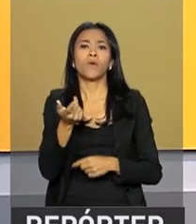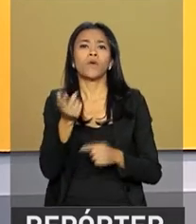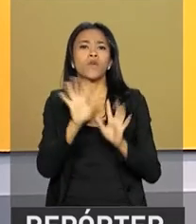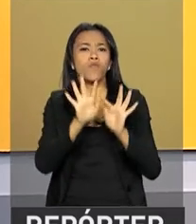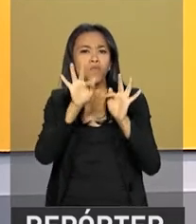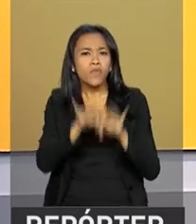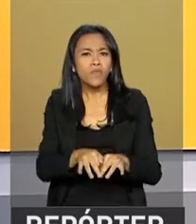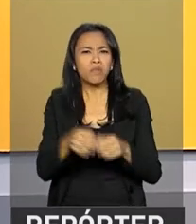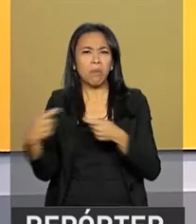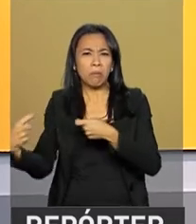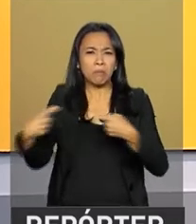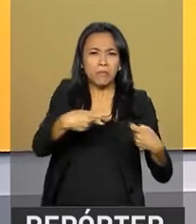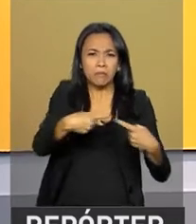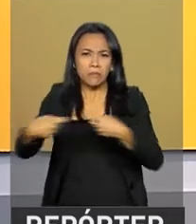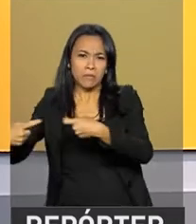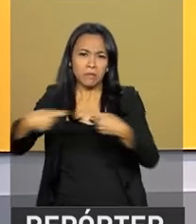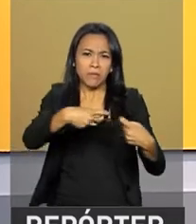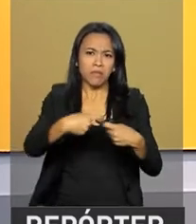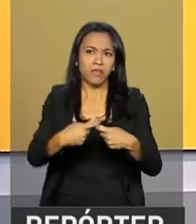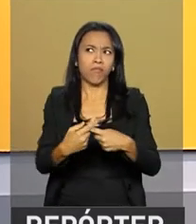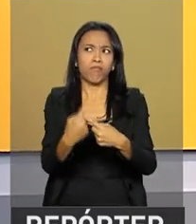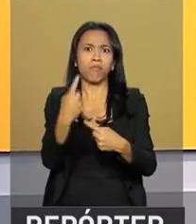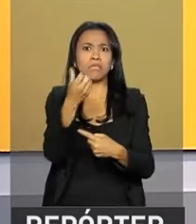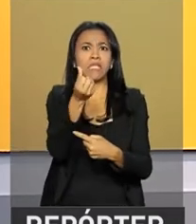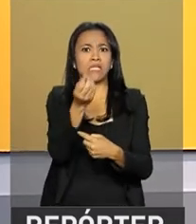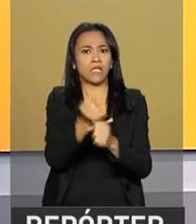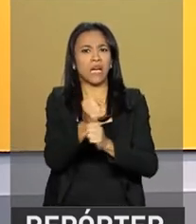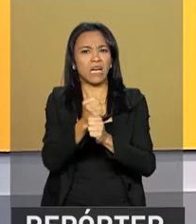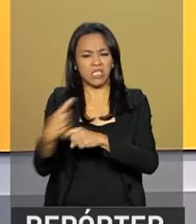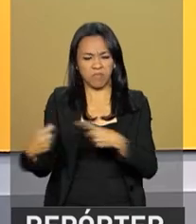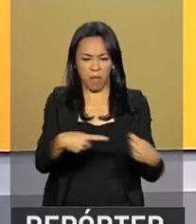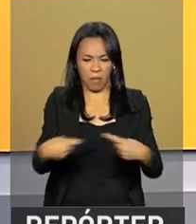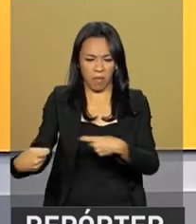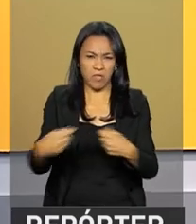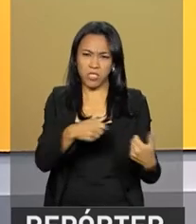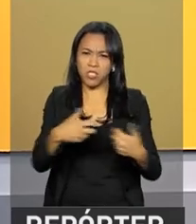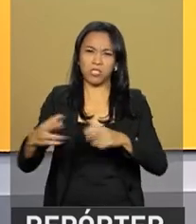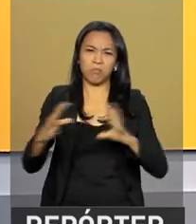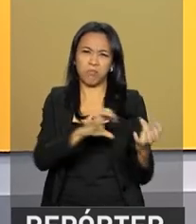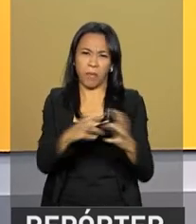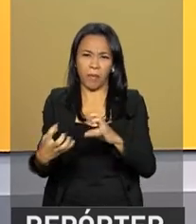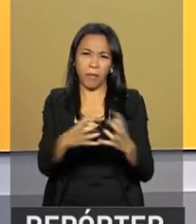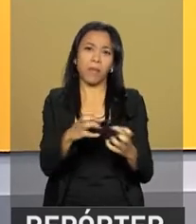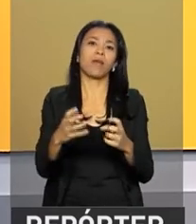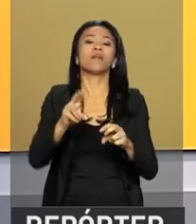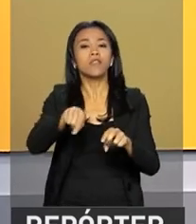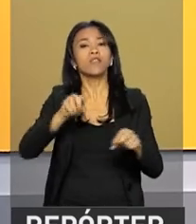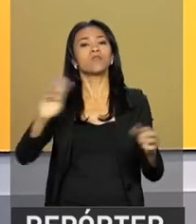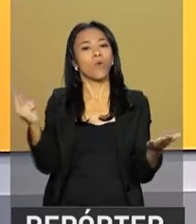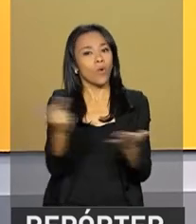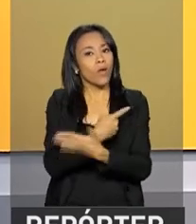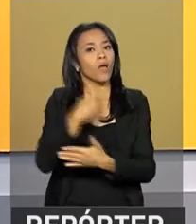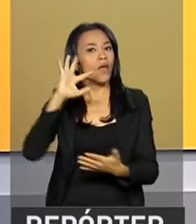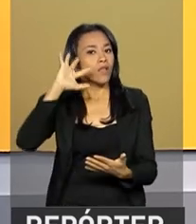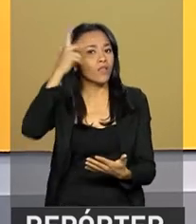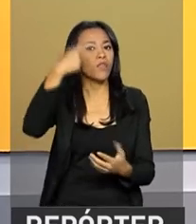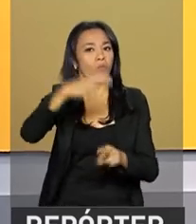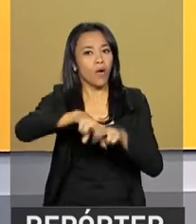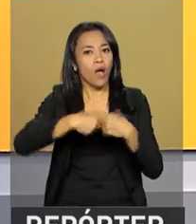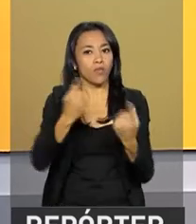fim a um impasse de mais de 60 anos, e ressaltou que tudo isso foi possível por conta do diálogo,